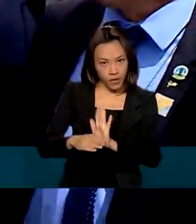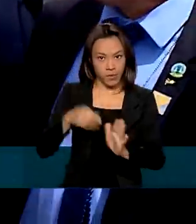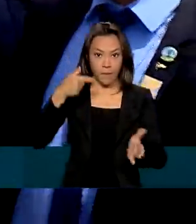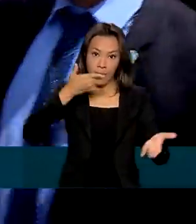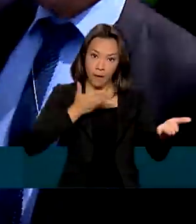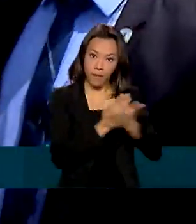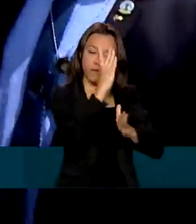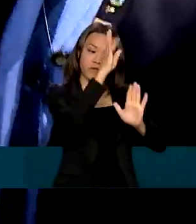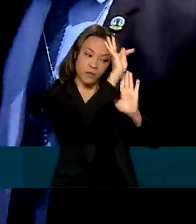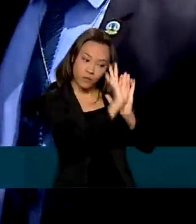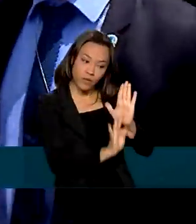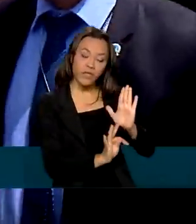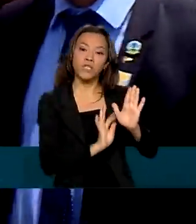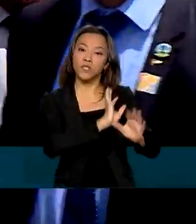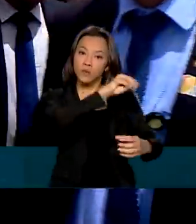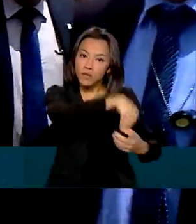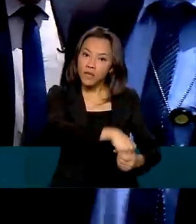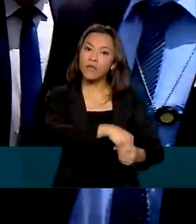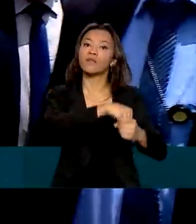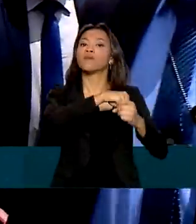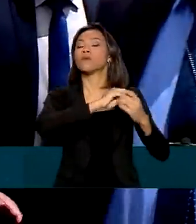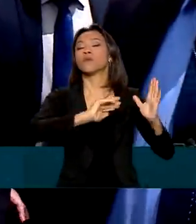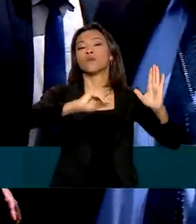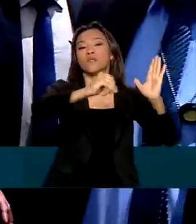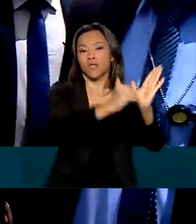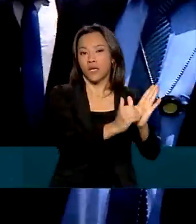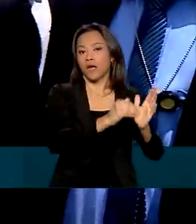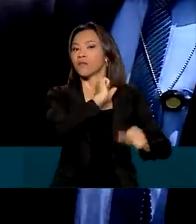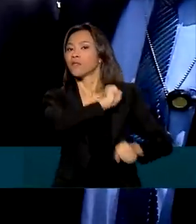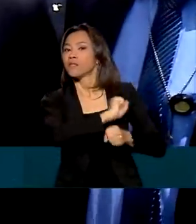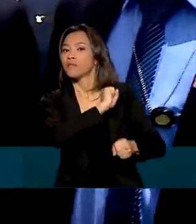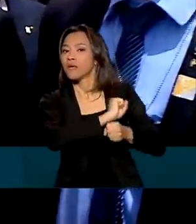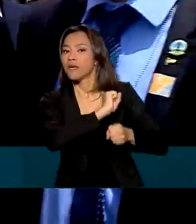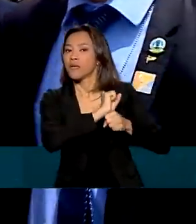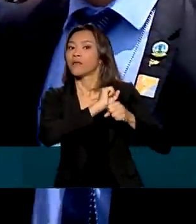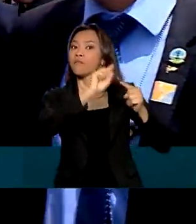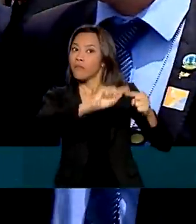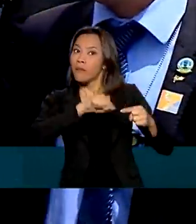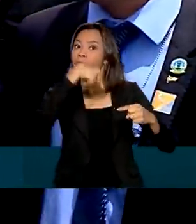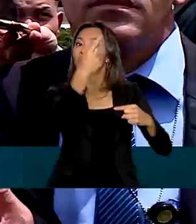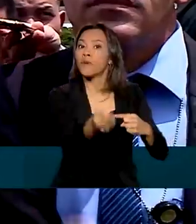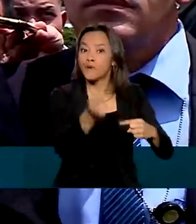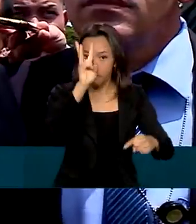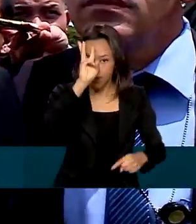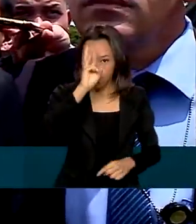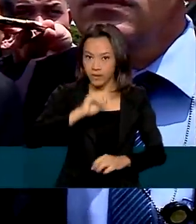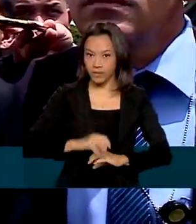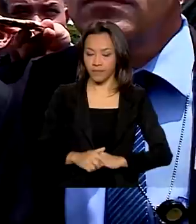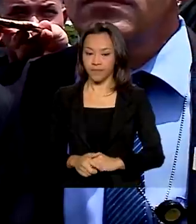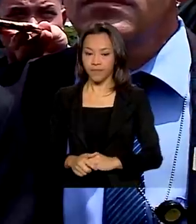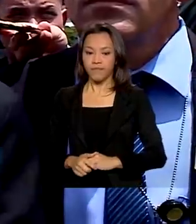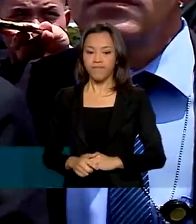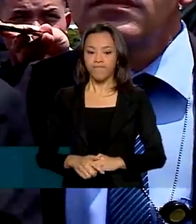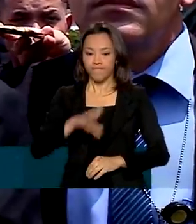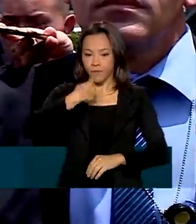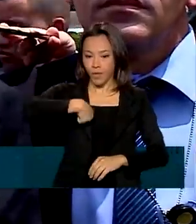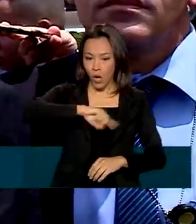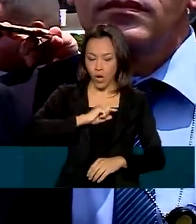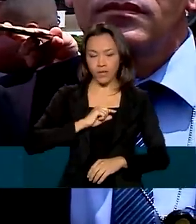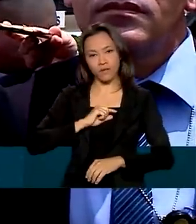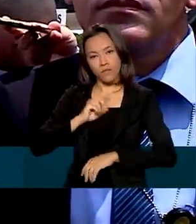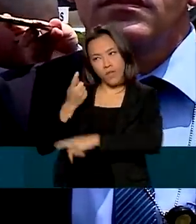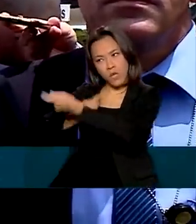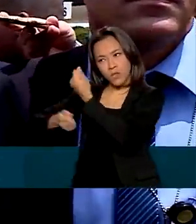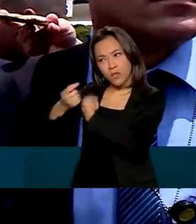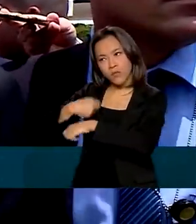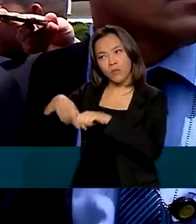texto na Comissão de Constituição e Justiça do Senado está prevista para a próxima terça-feira. Negociamos com o TCU, com o Congresso